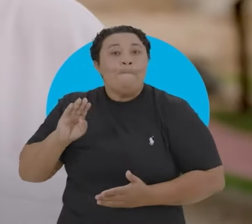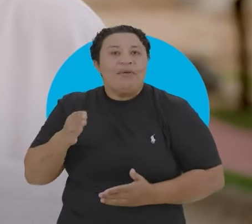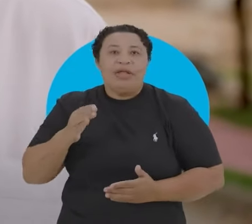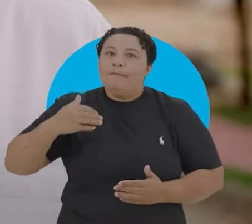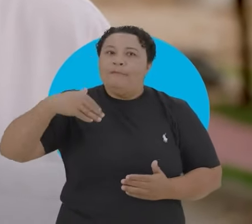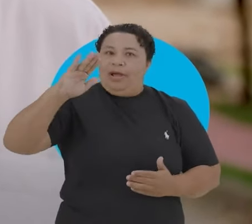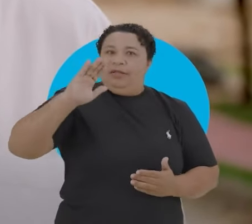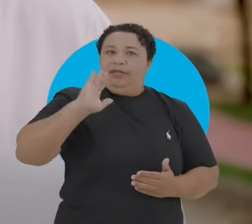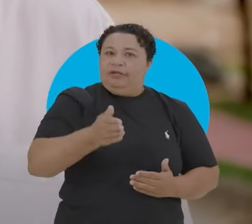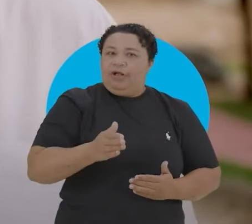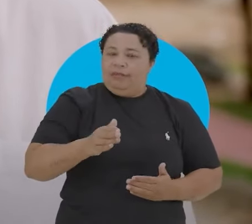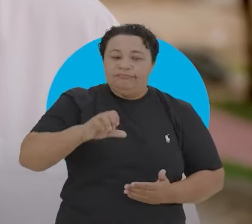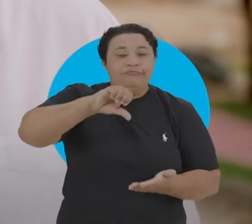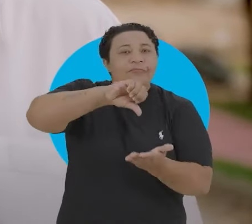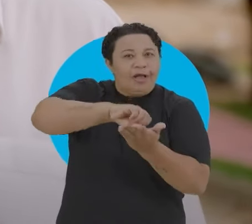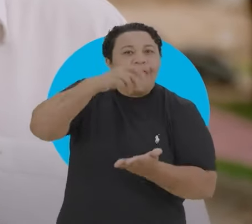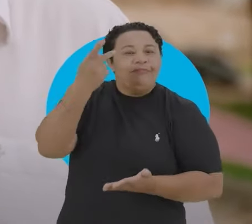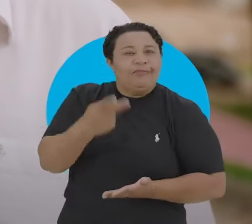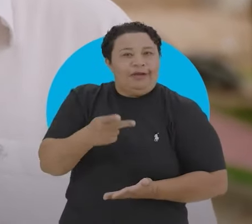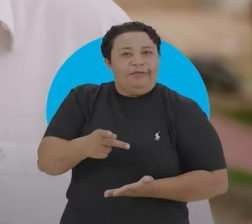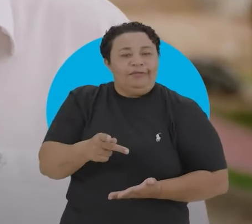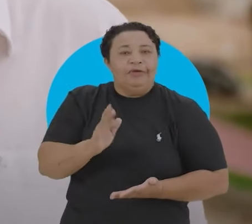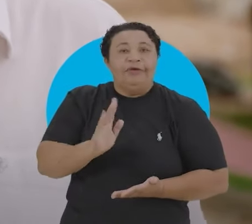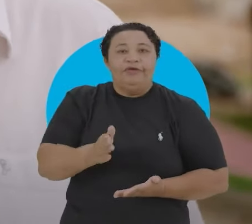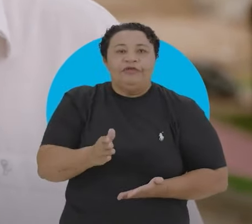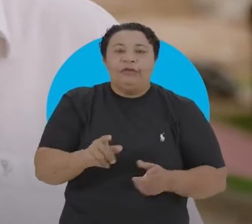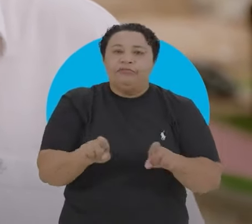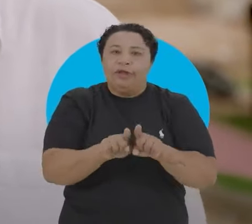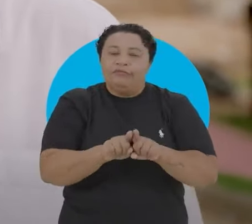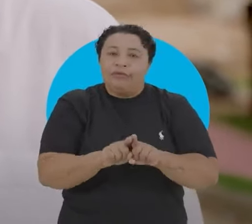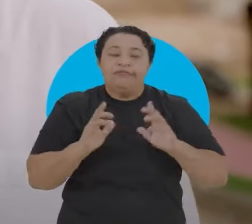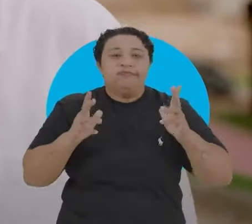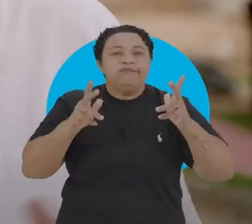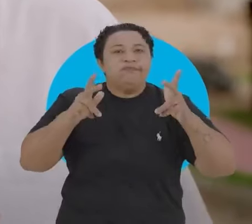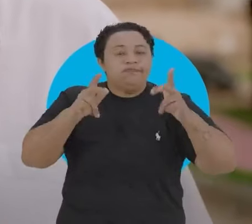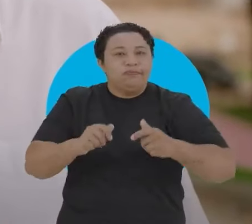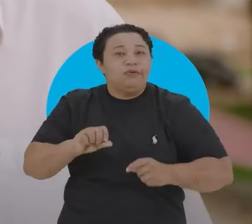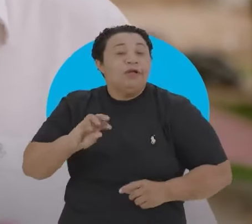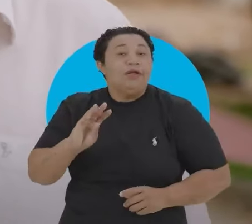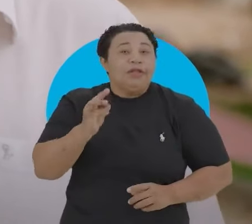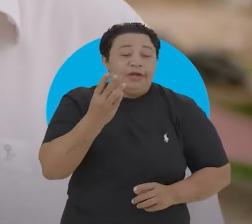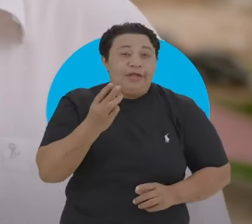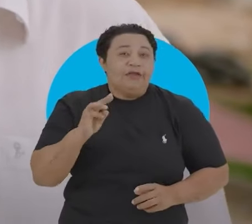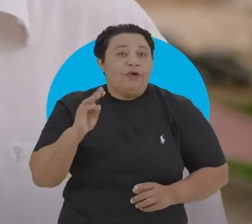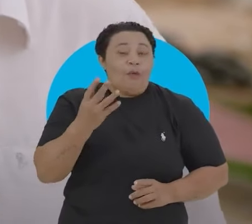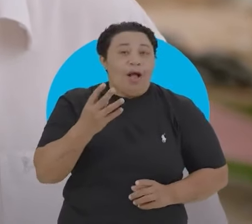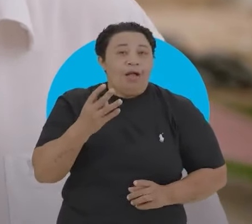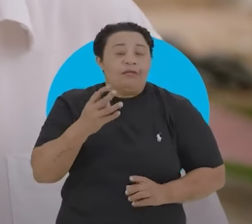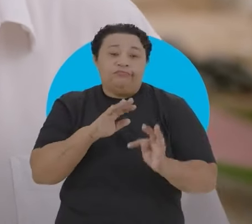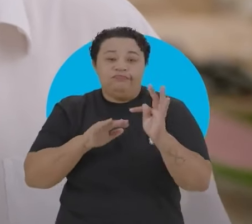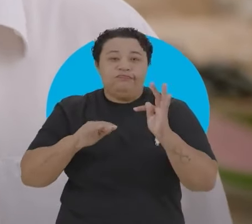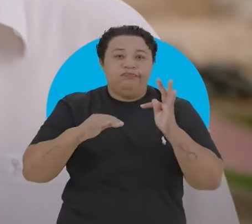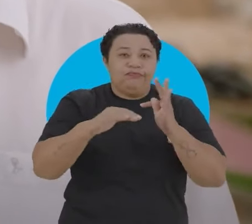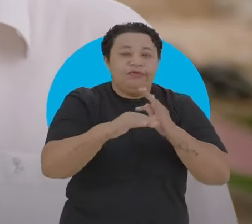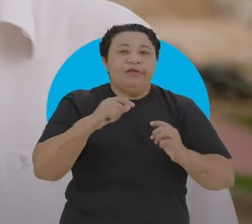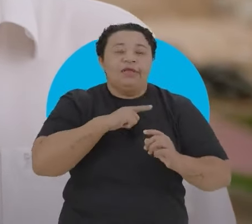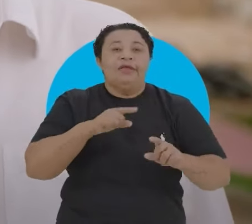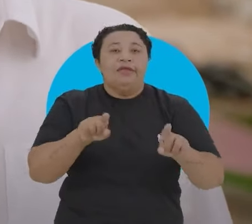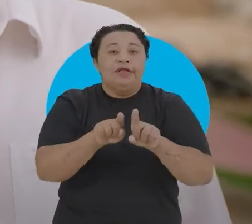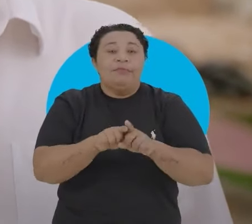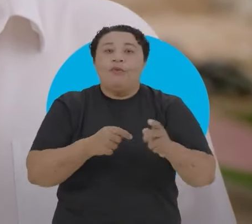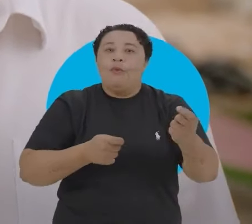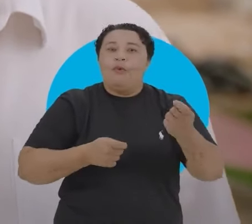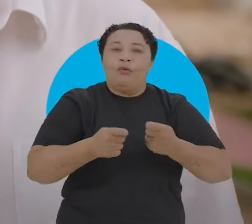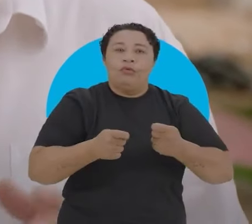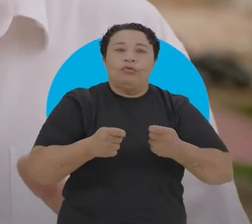de 5 bilhões de reais na nossa capital Entregamos os Parques Paraíba 3 e 4 O Centro Integrado de Comando e